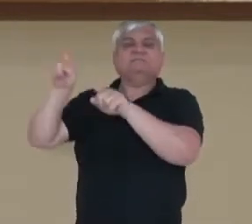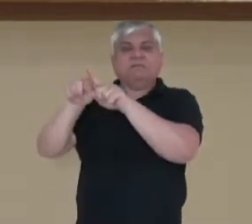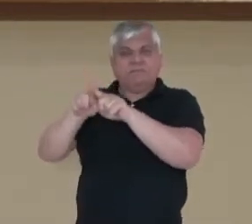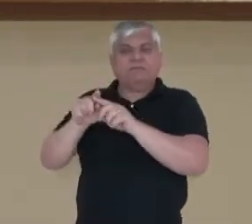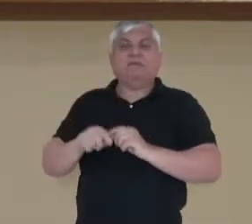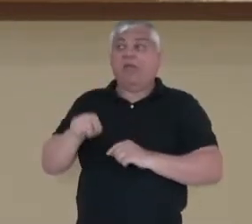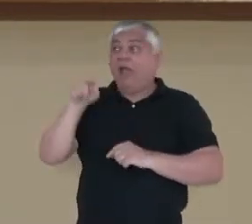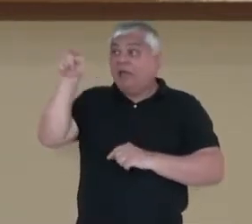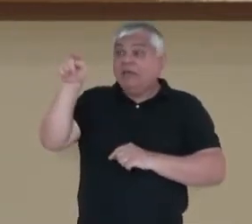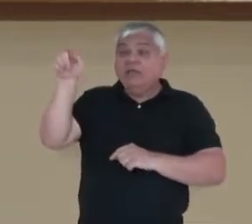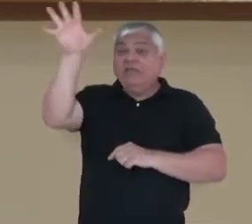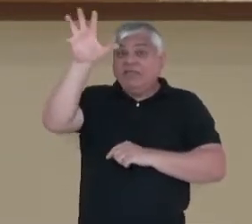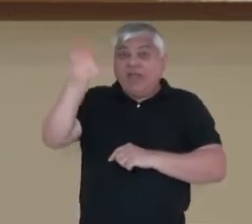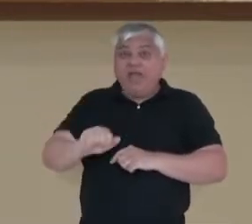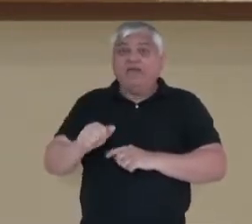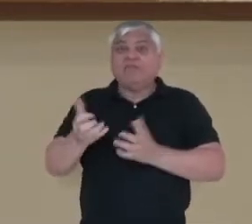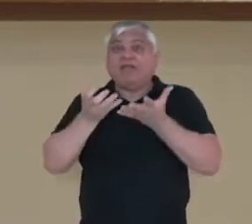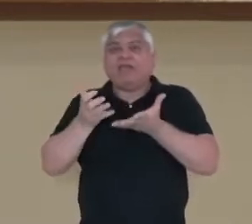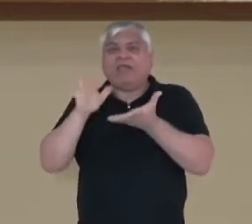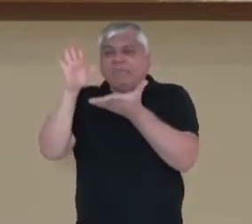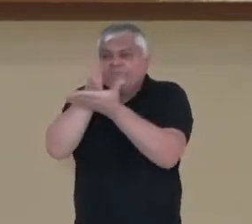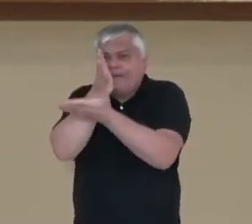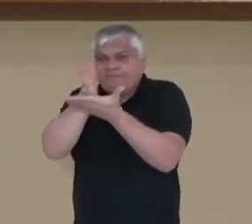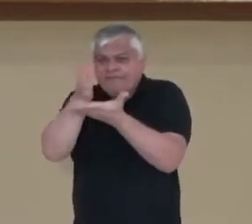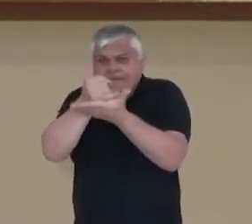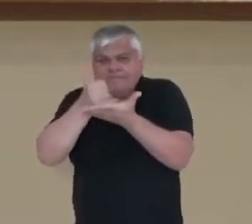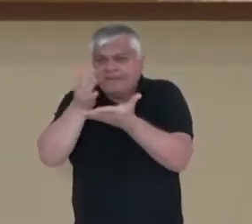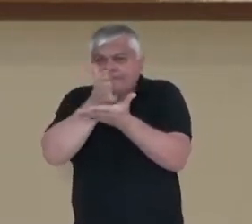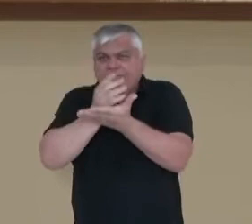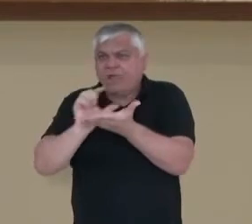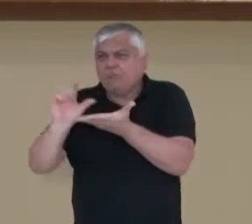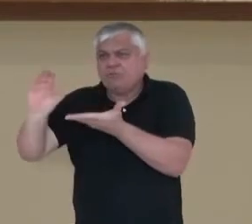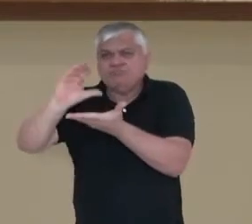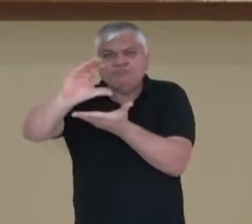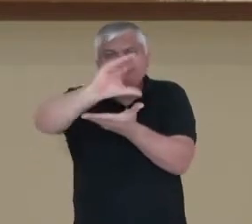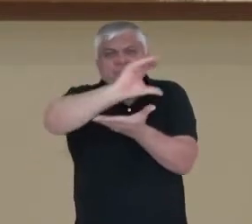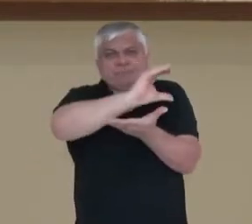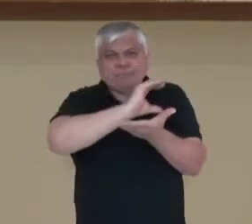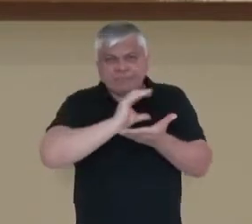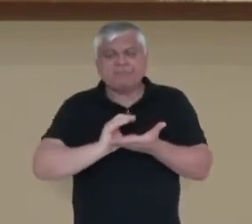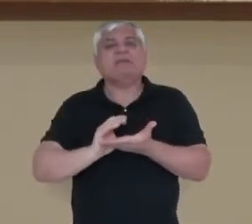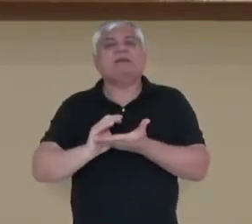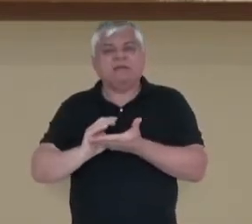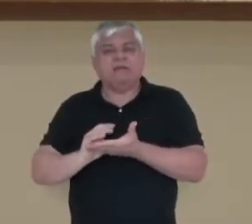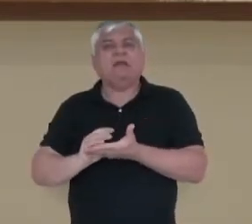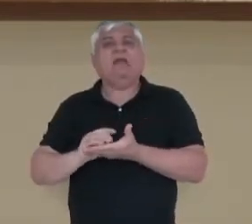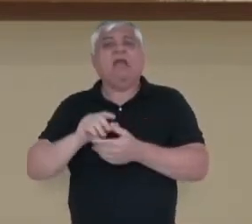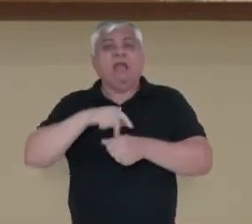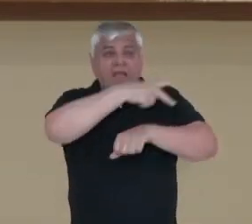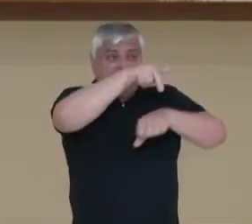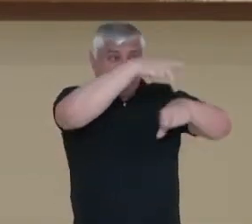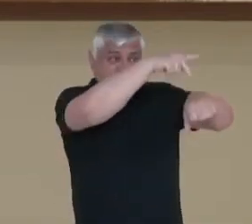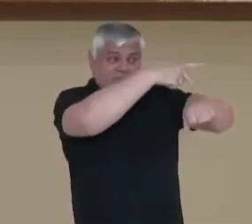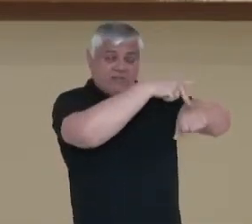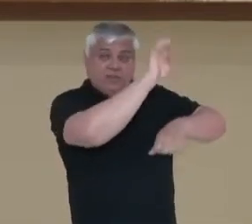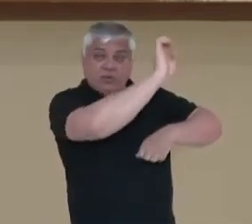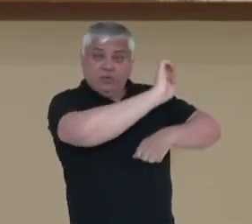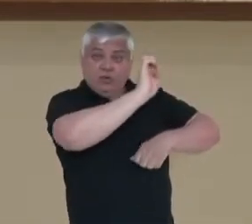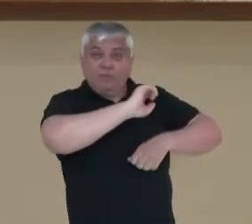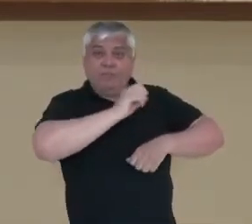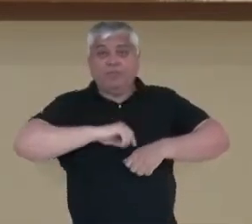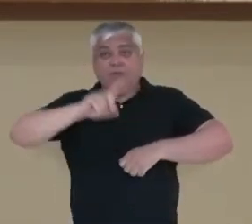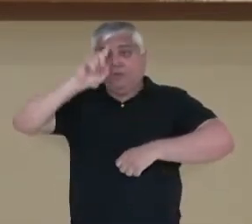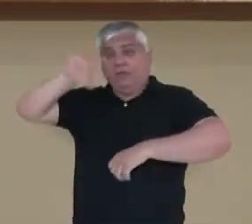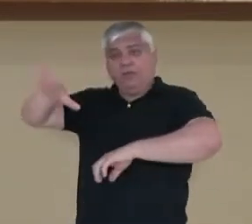uma partilha onde cada nação vai pegar um território da África para